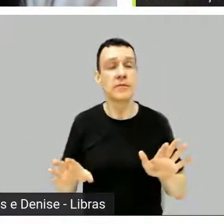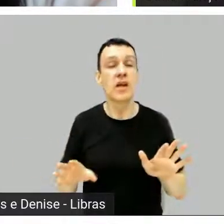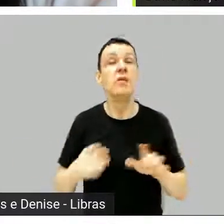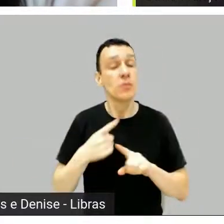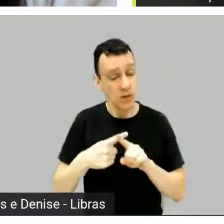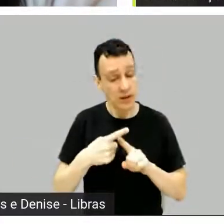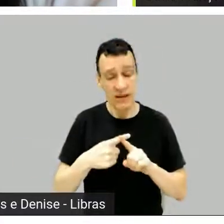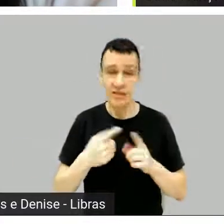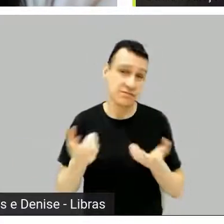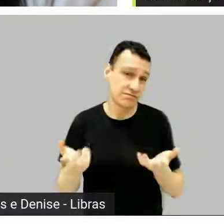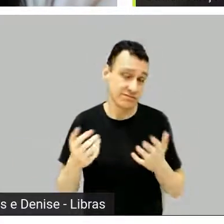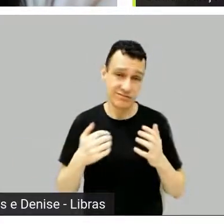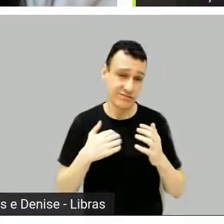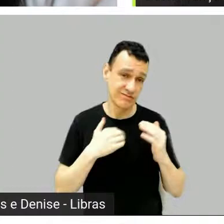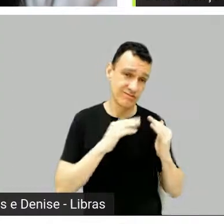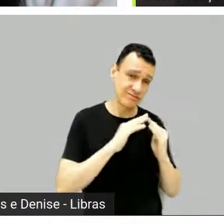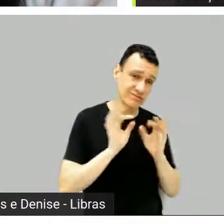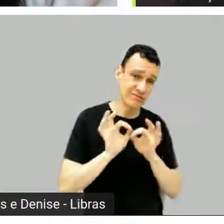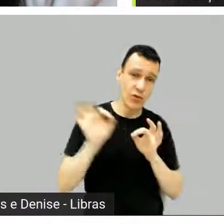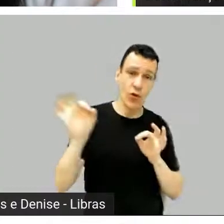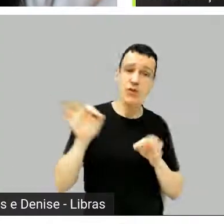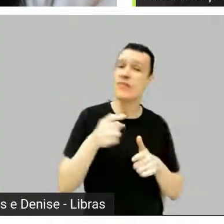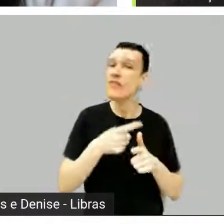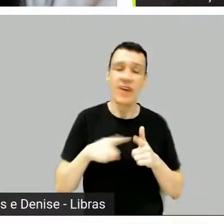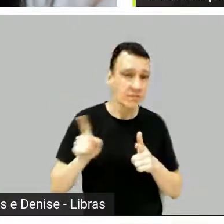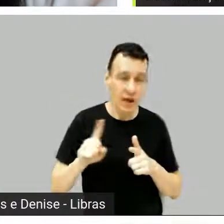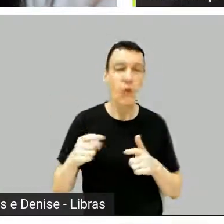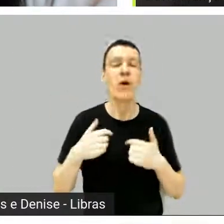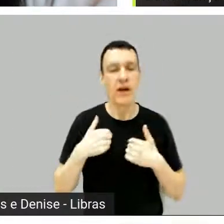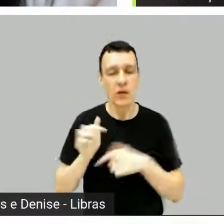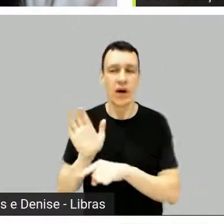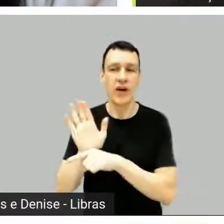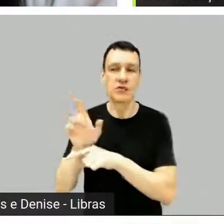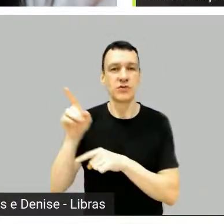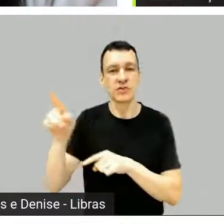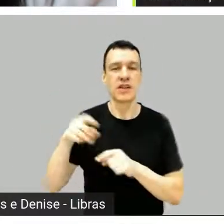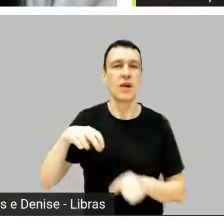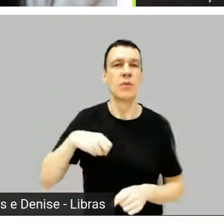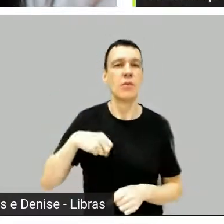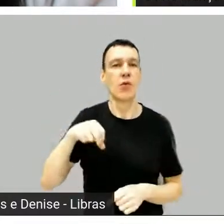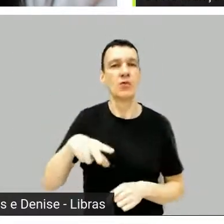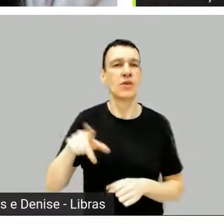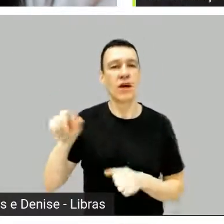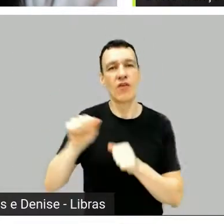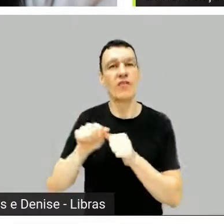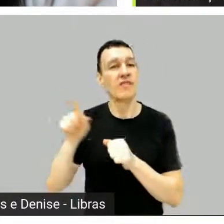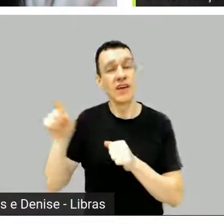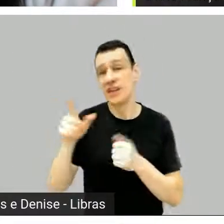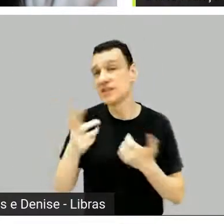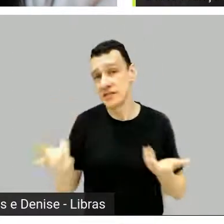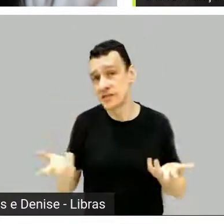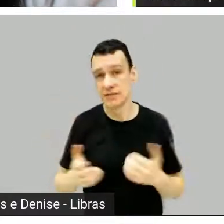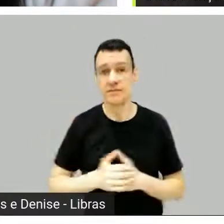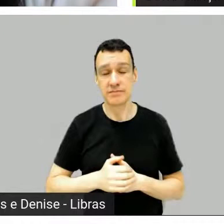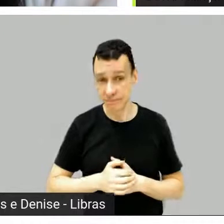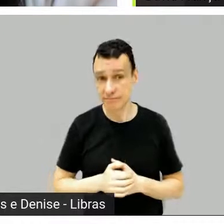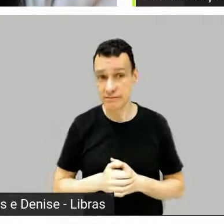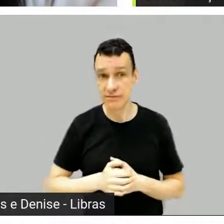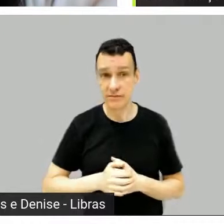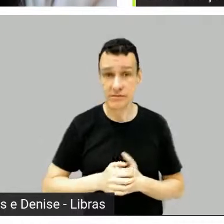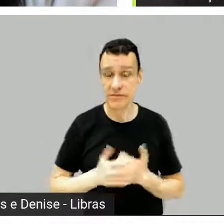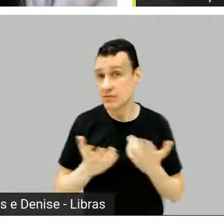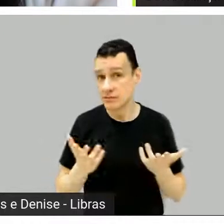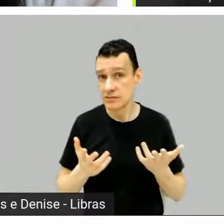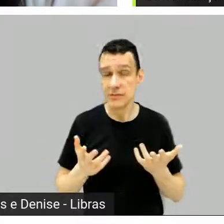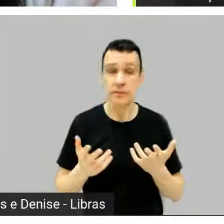em Calcutá, tanto faz, porque mesmo que fosse vizinho eu não poderia trabalhar junto. E aí eu acabei fazendo.